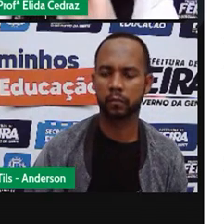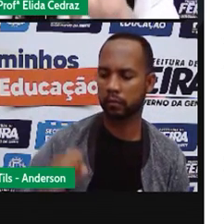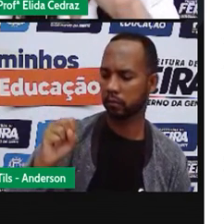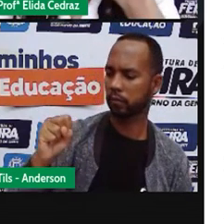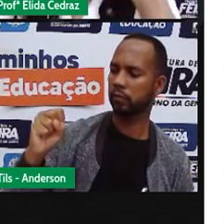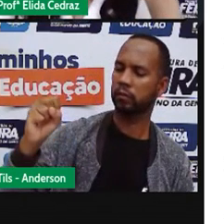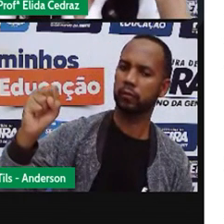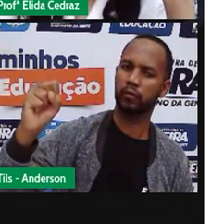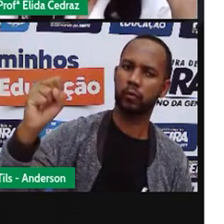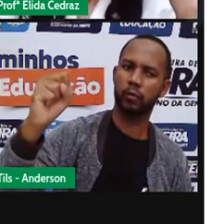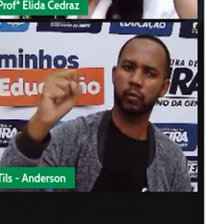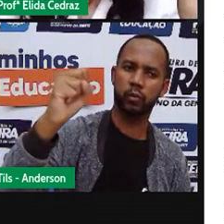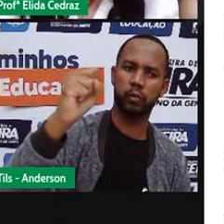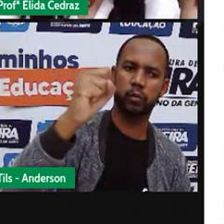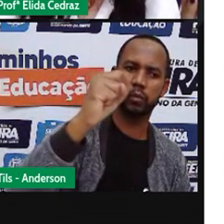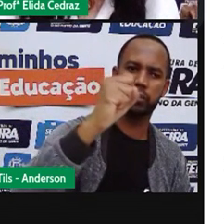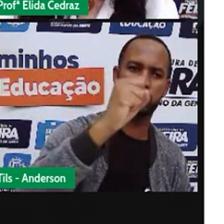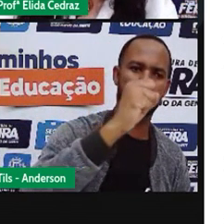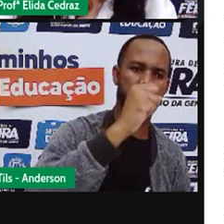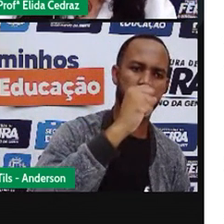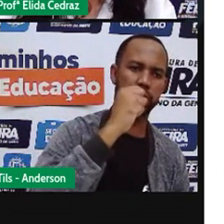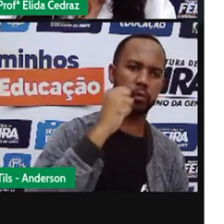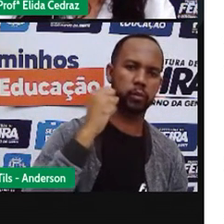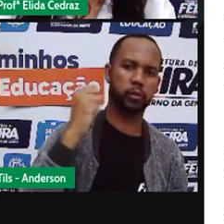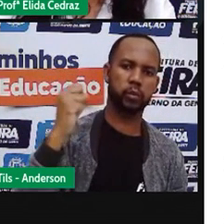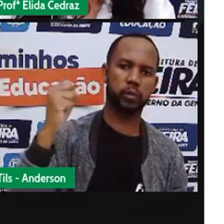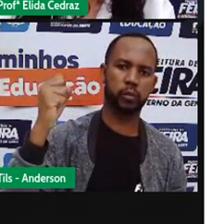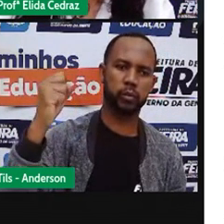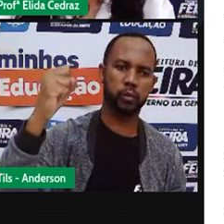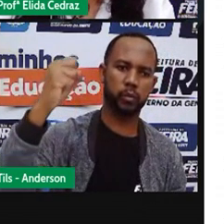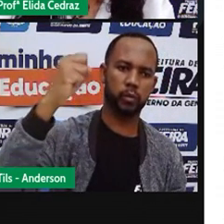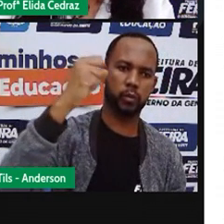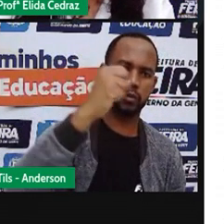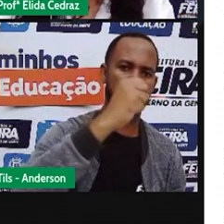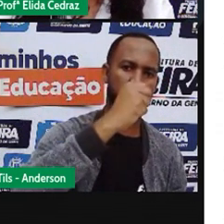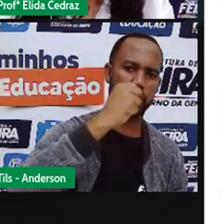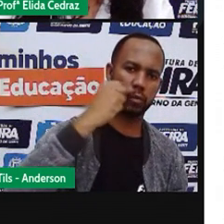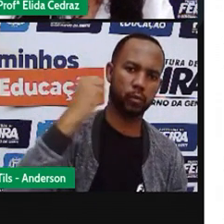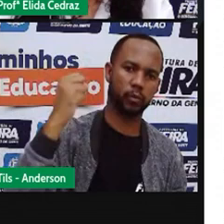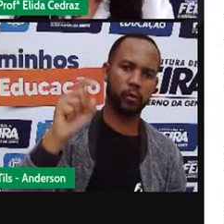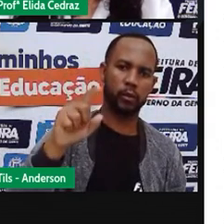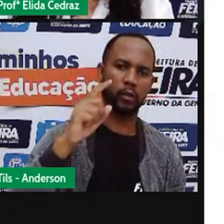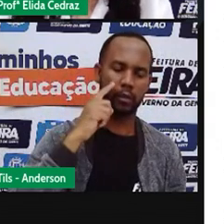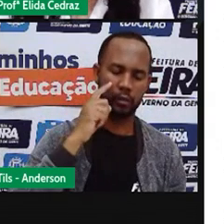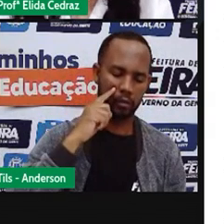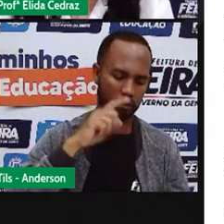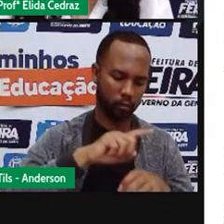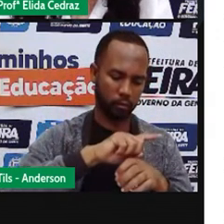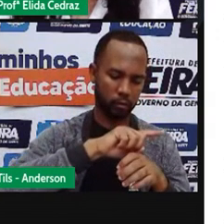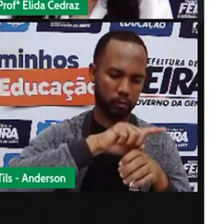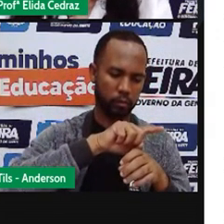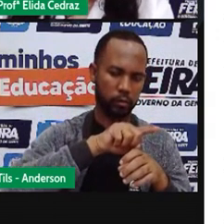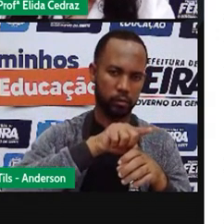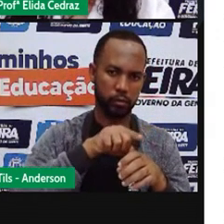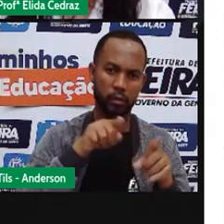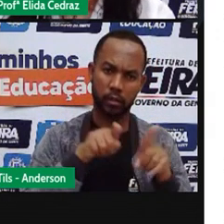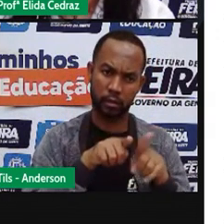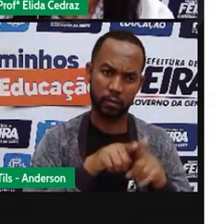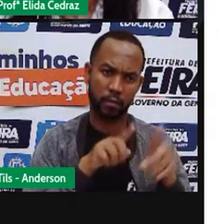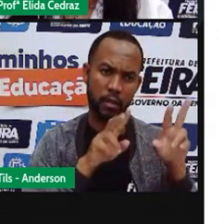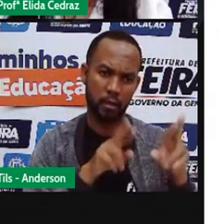movendo. E o que está acontecendo com a sombra? A sombra também